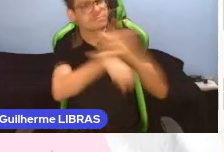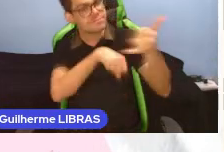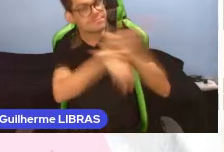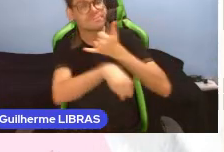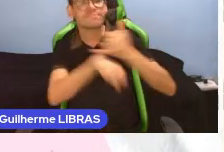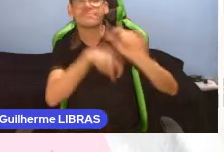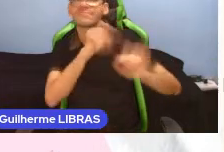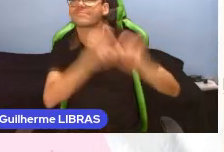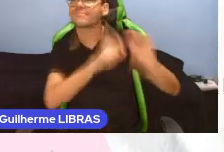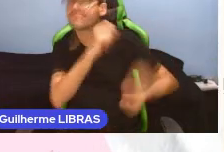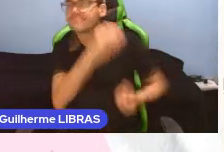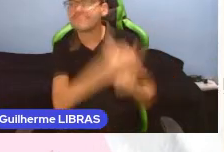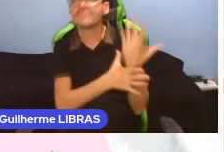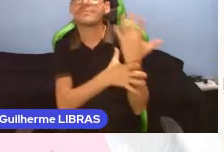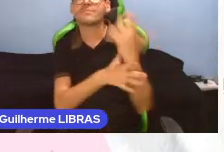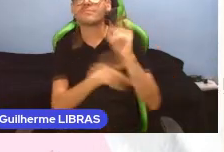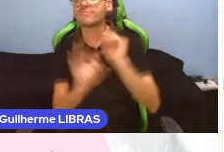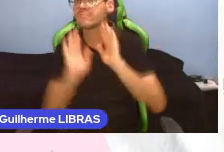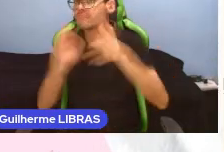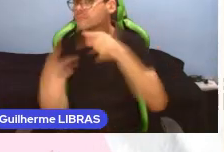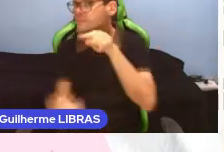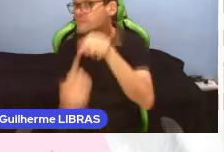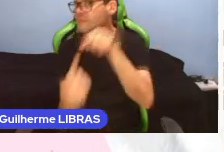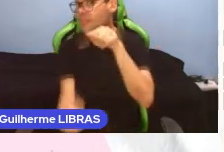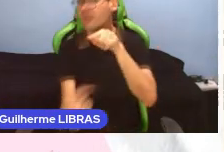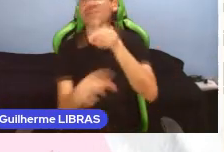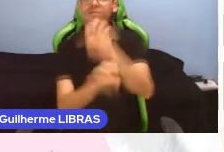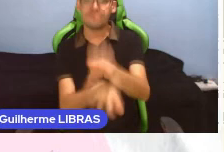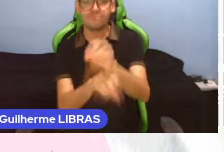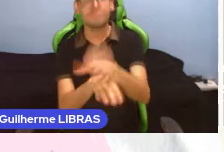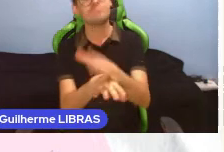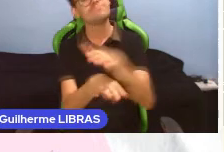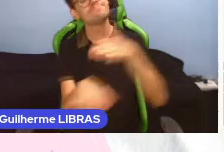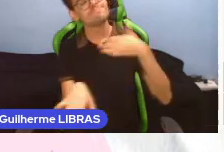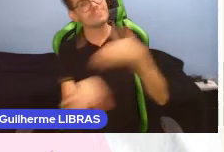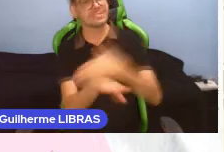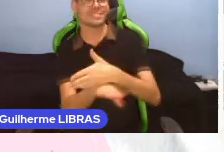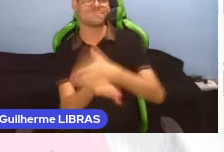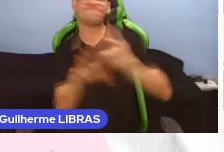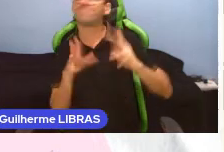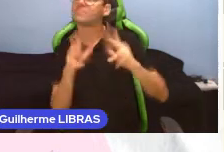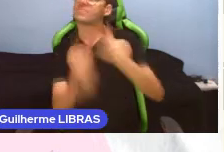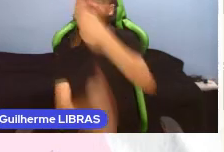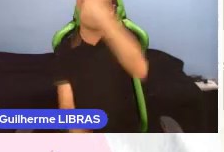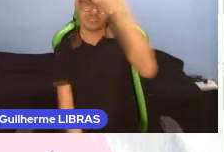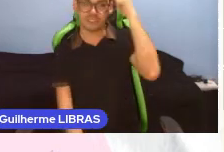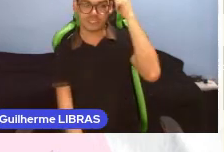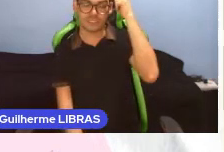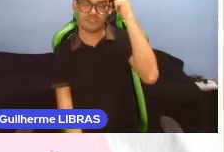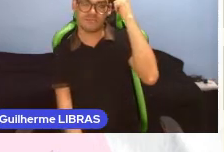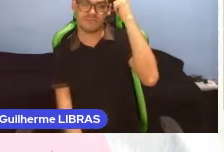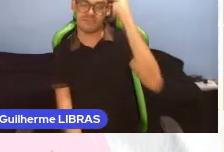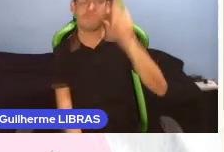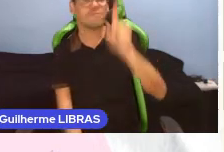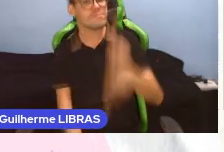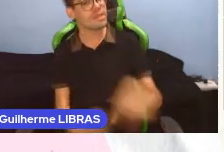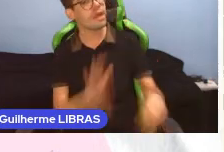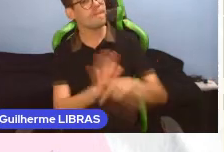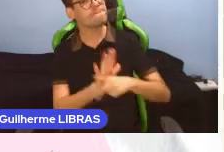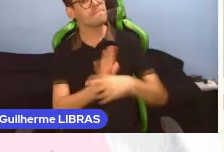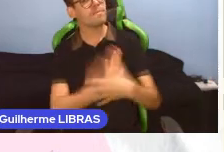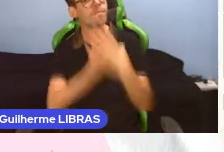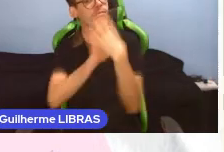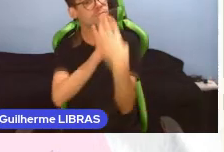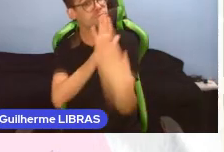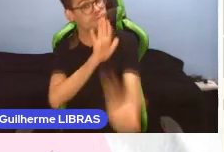ações que visam tornar o ensino acessível e funcional a todas as pessoas. Trata-se de um modelo prático